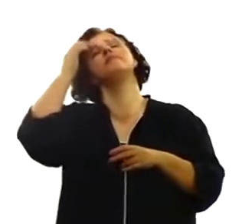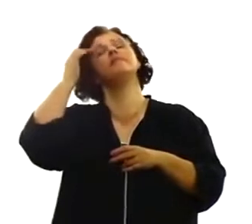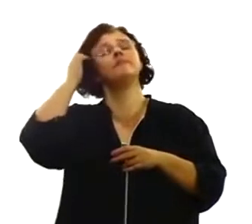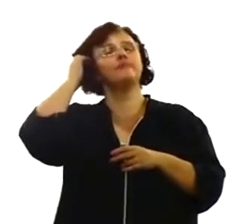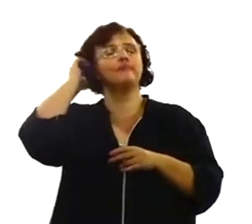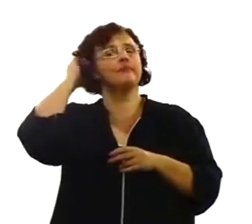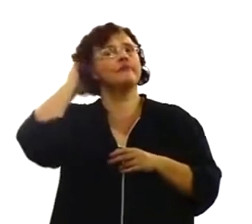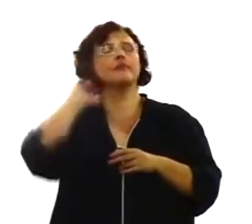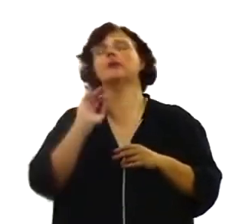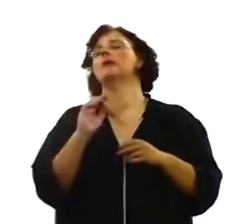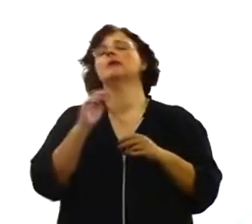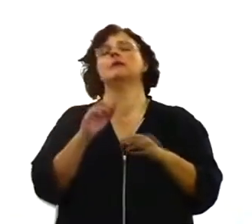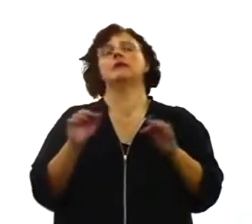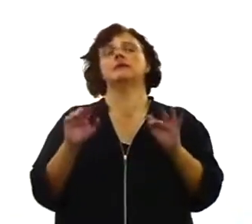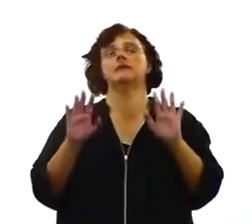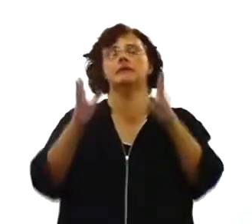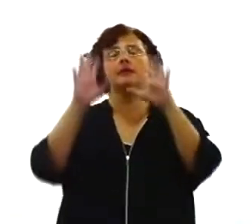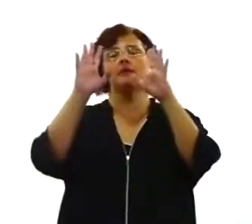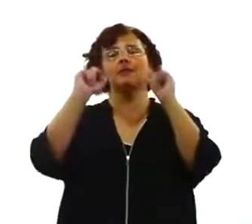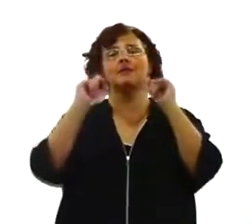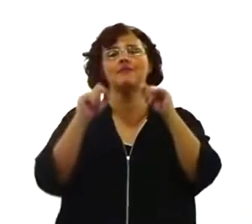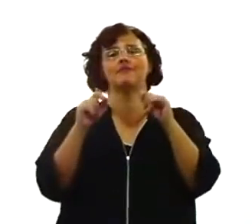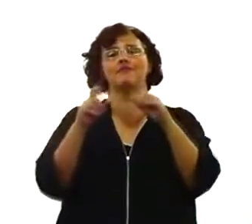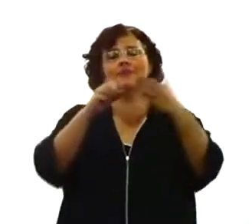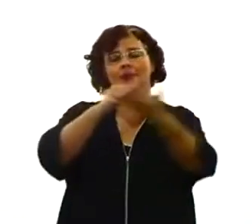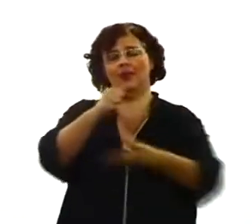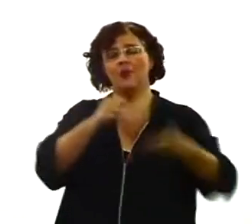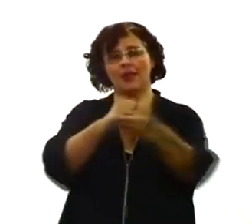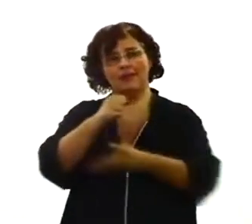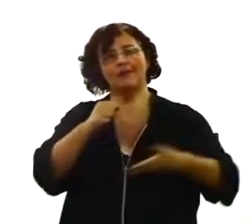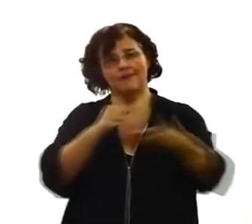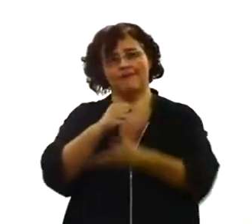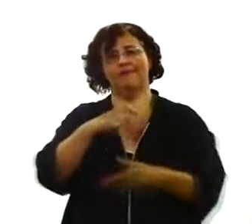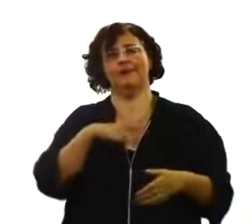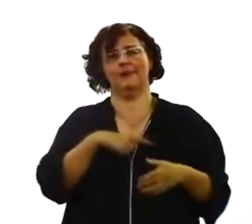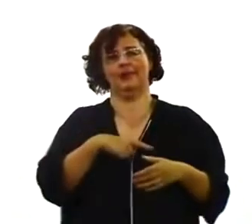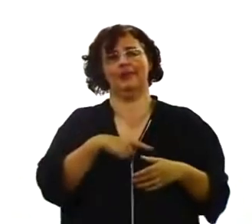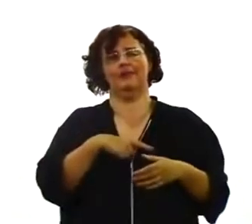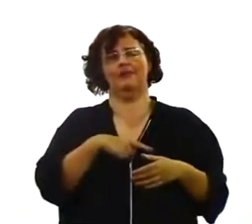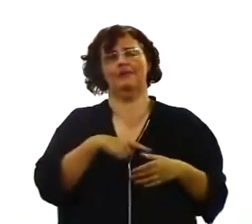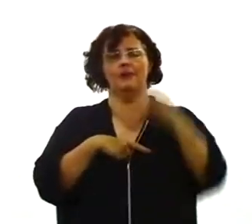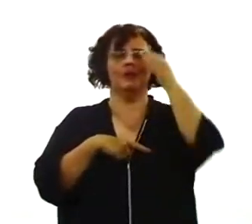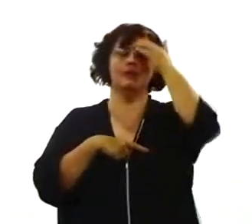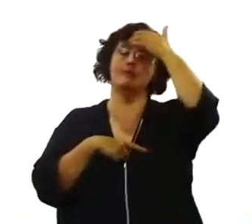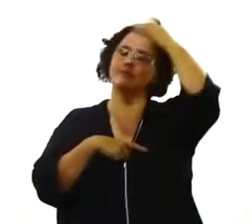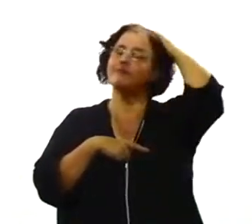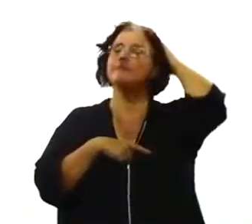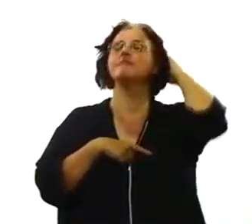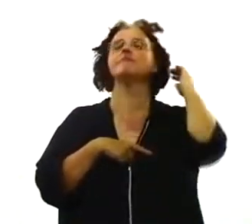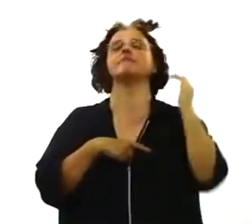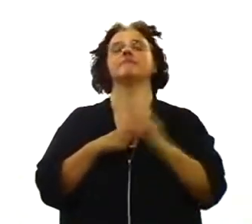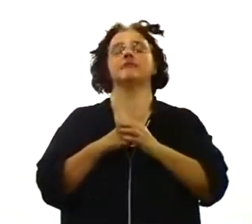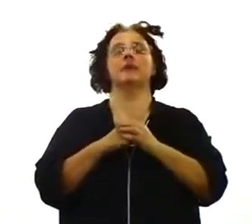celebração pela colheita. Então é nesse contexto, que quando Paulo fala, sabe quem é Cristo? Sabe o que é a